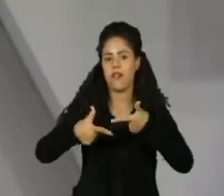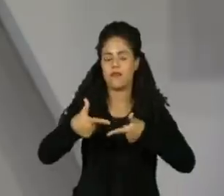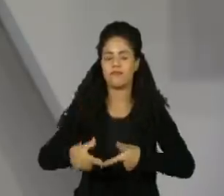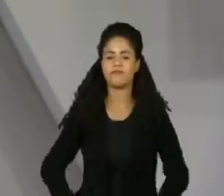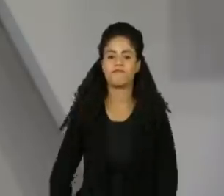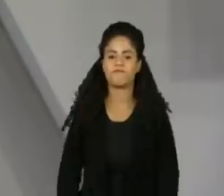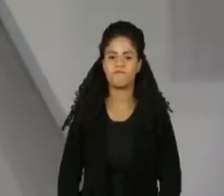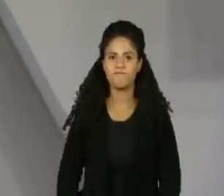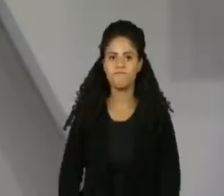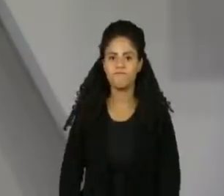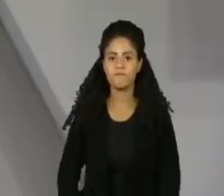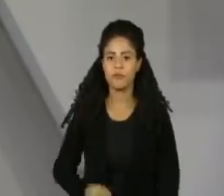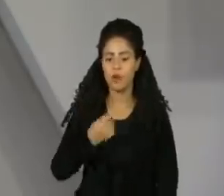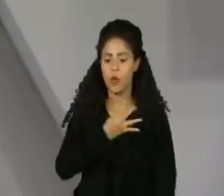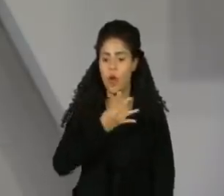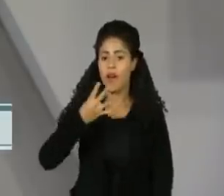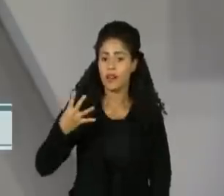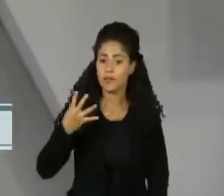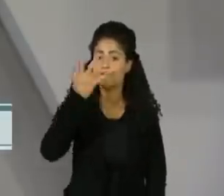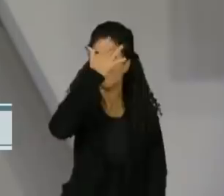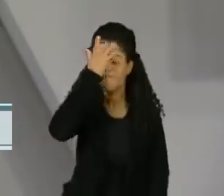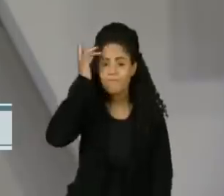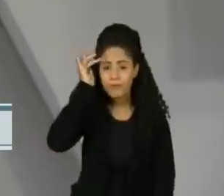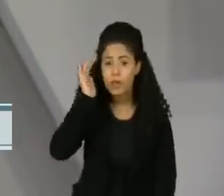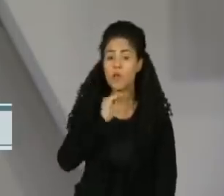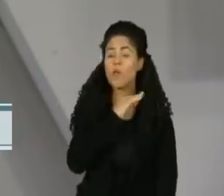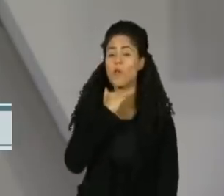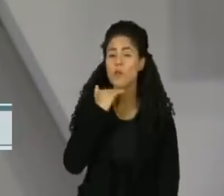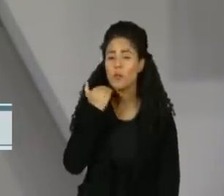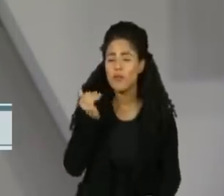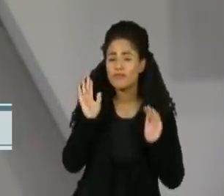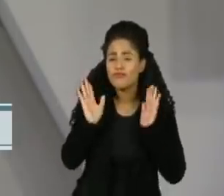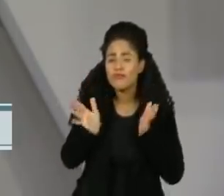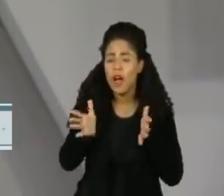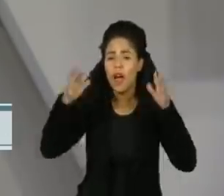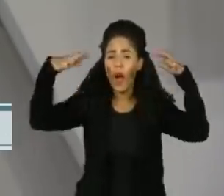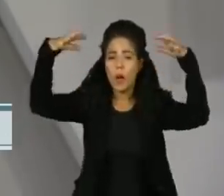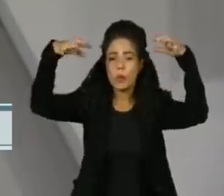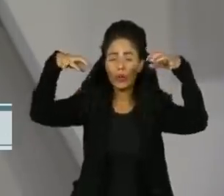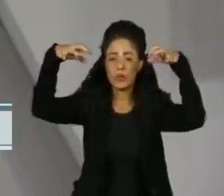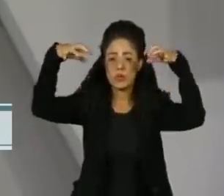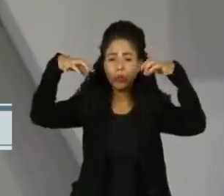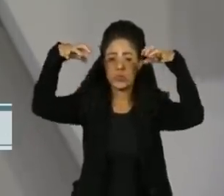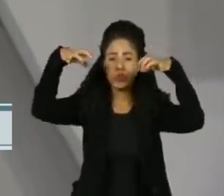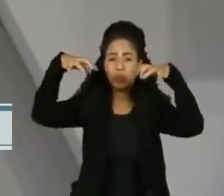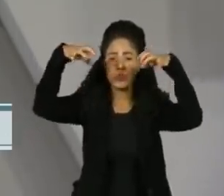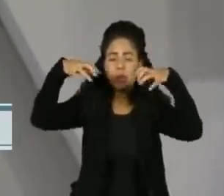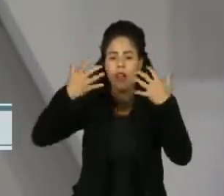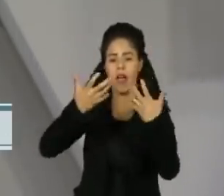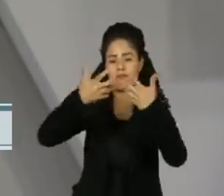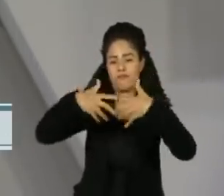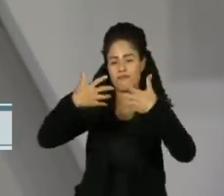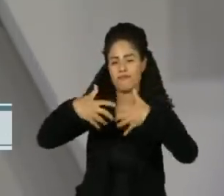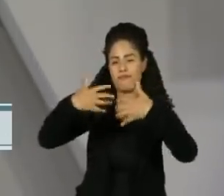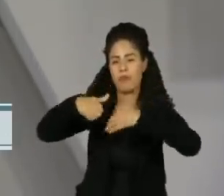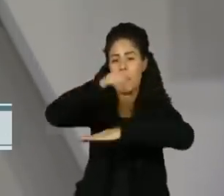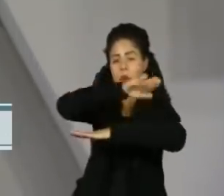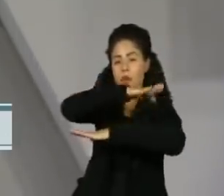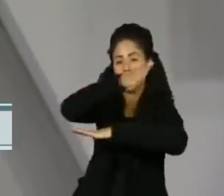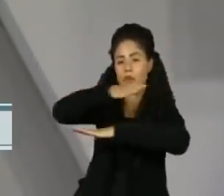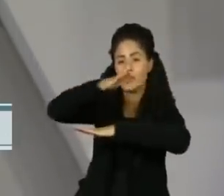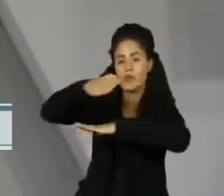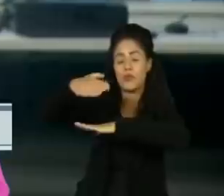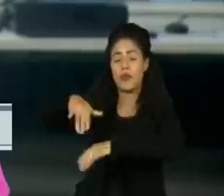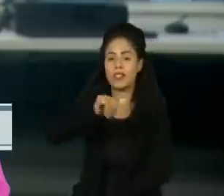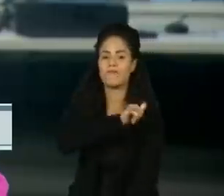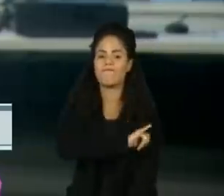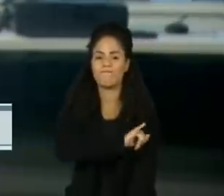Pelo menos 44 pessoas morreram vítimas dos temporais que atingiram a cidade de Petrópolis, na região serrana do Rio